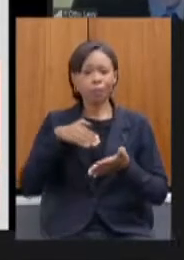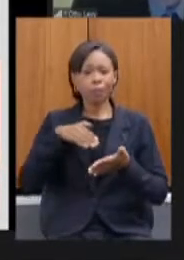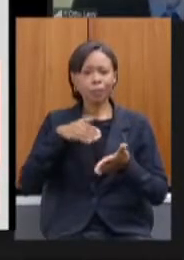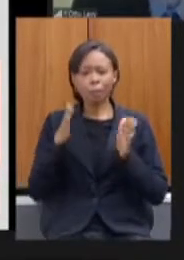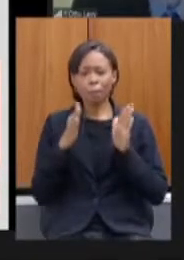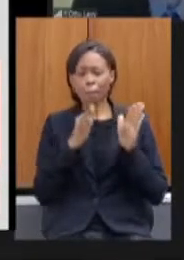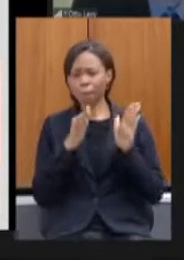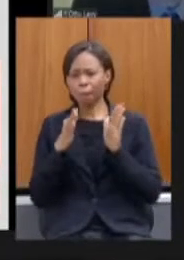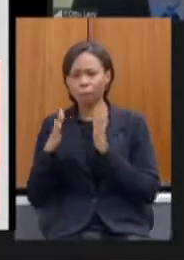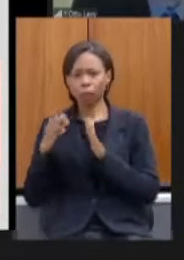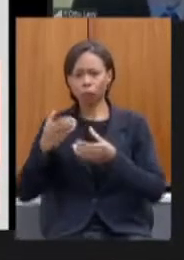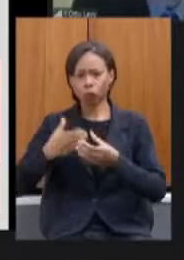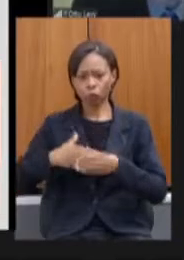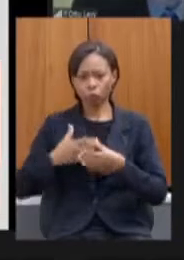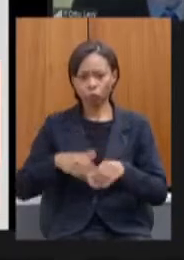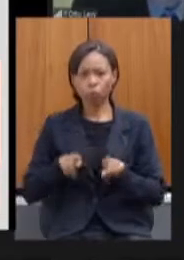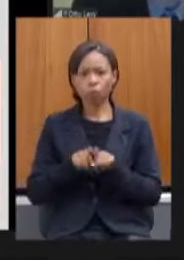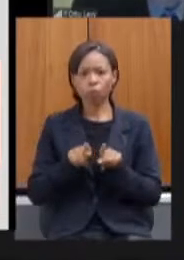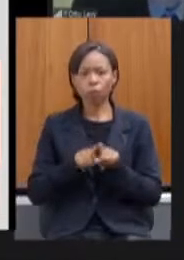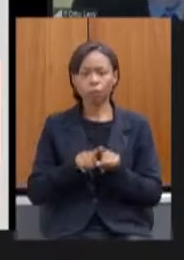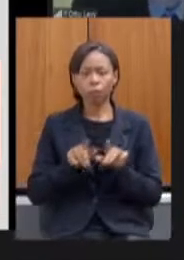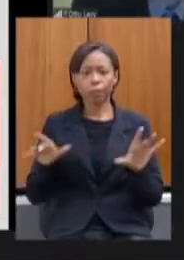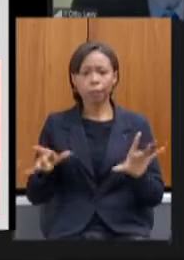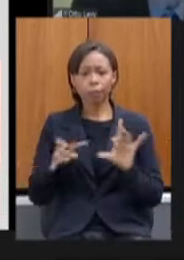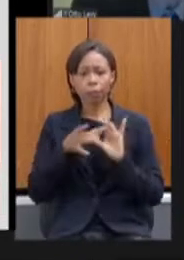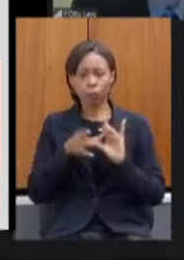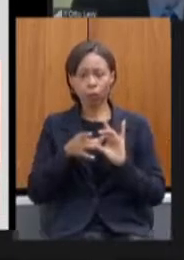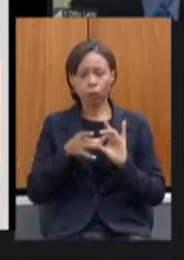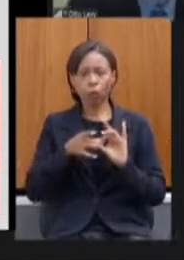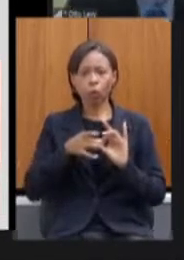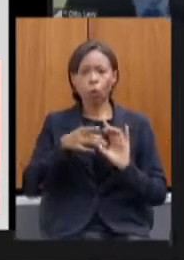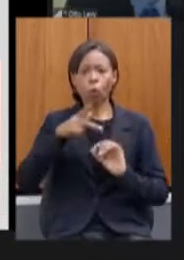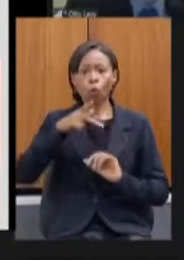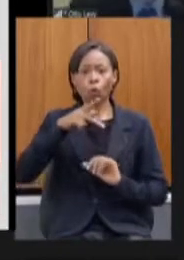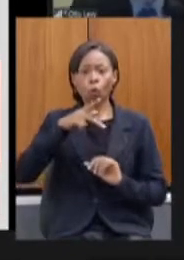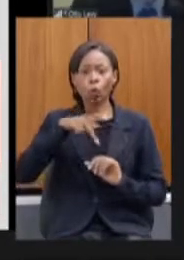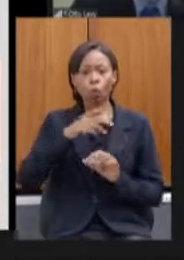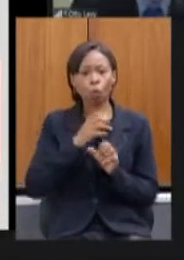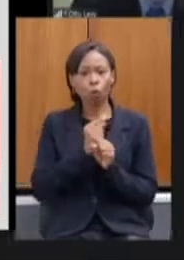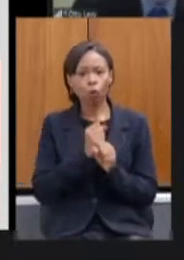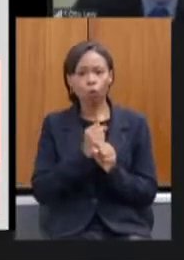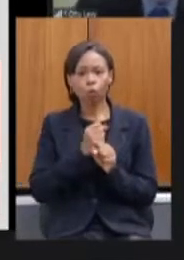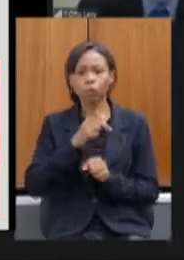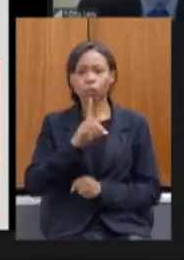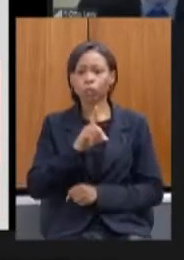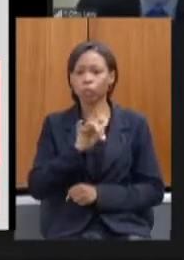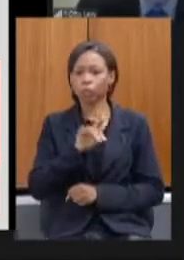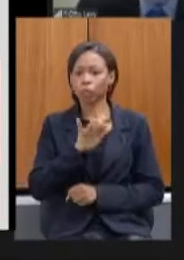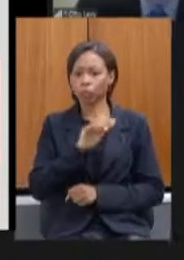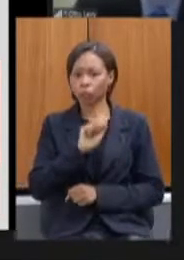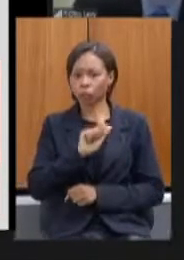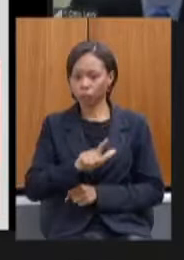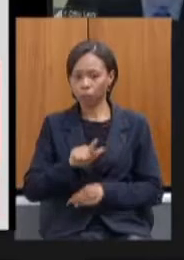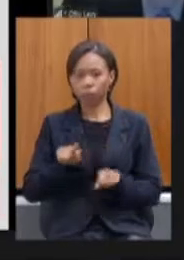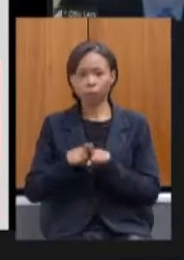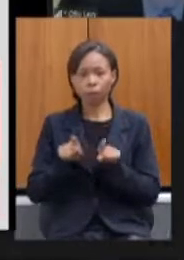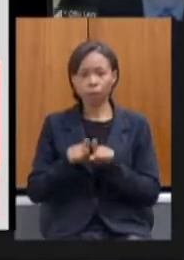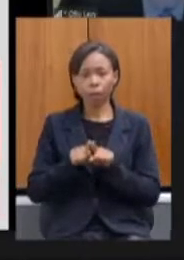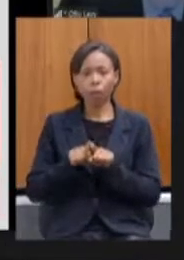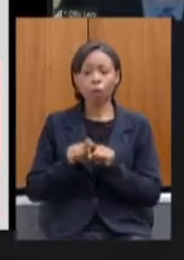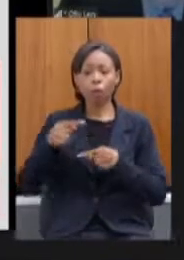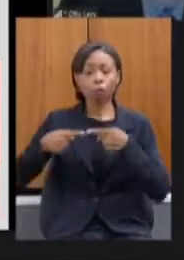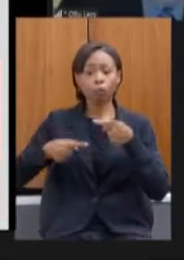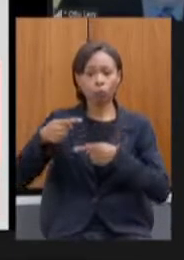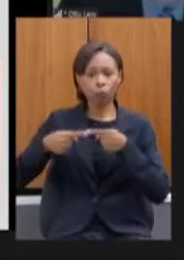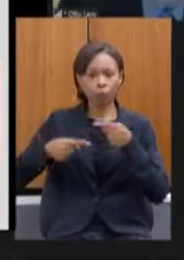integração do ponto digital e elaboração da proposta de política de teletrabalho para o poder executivo durante